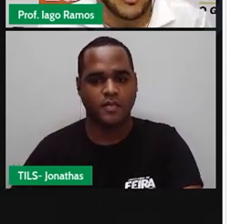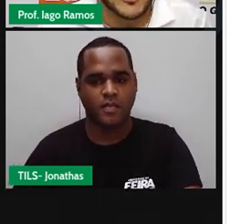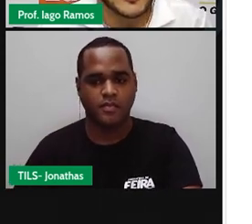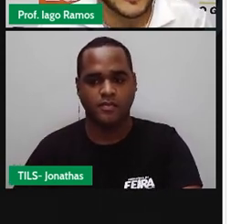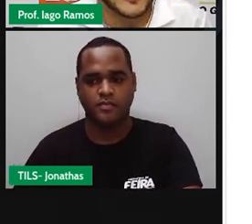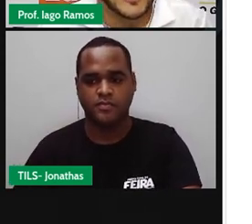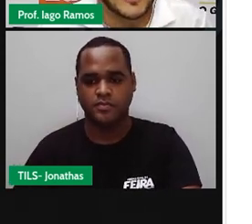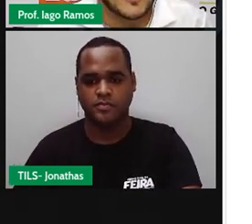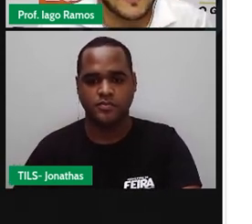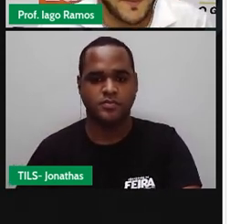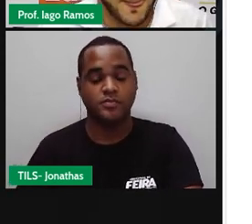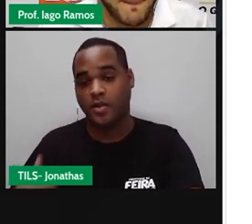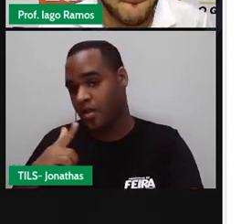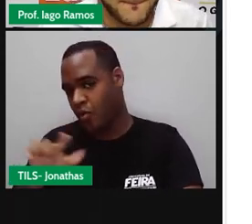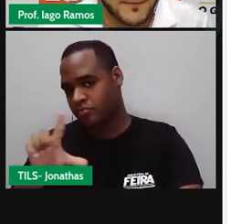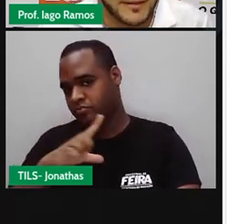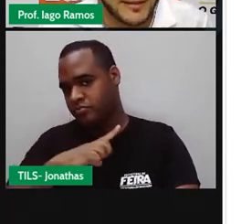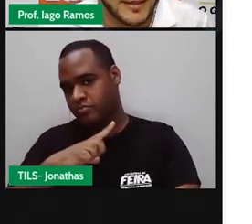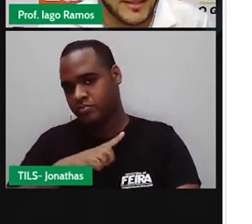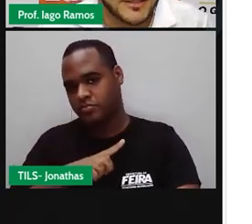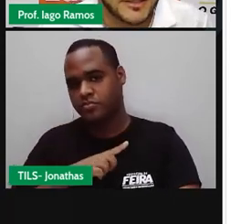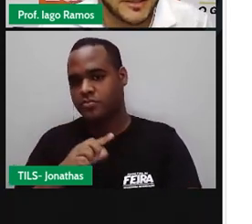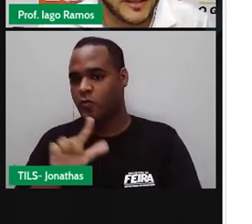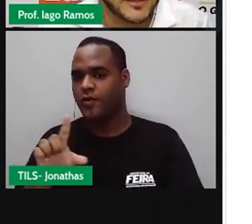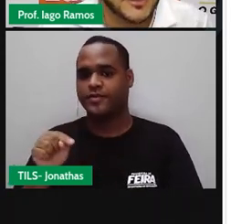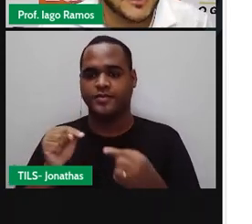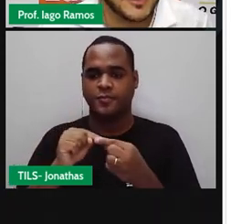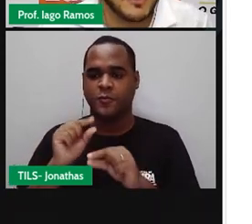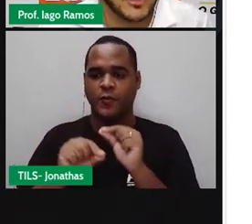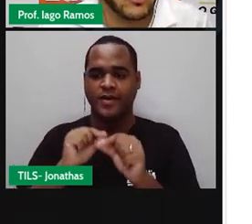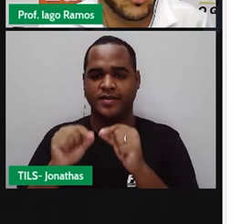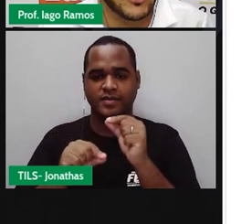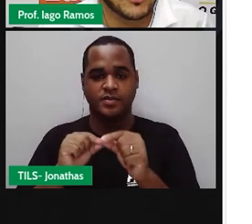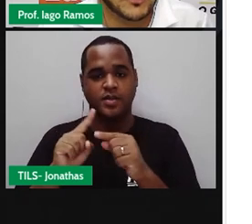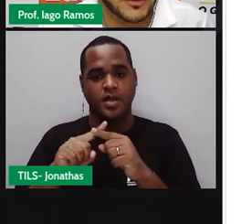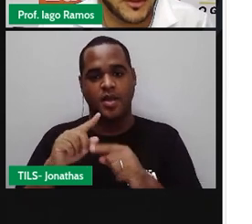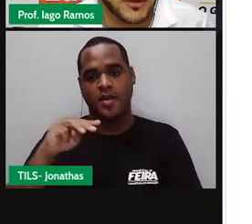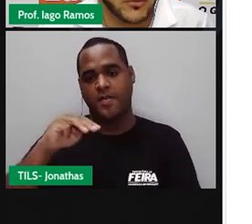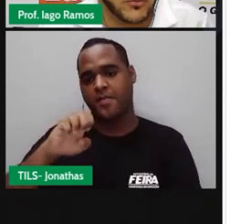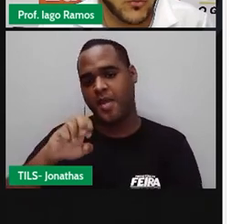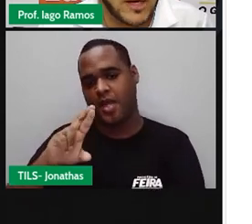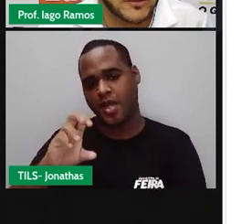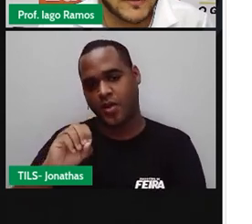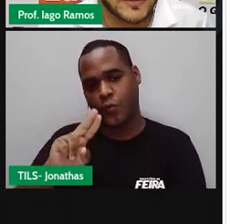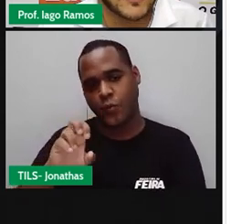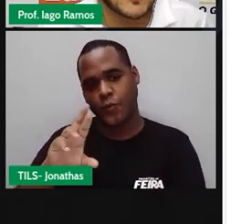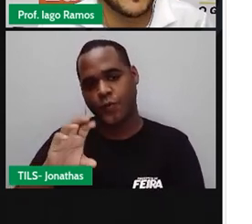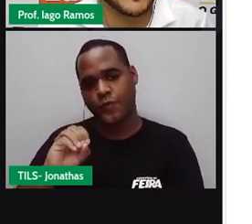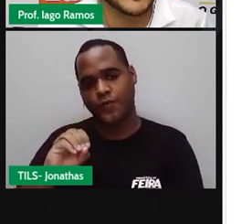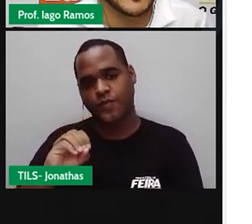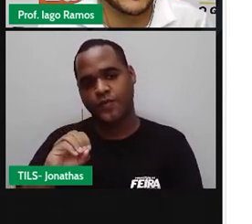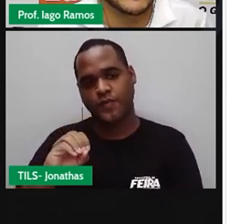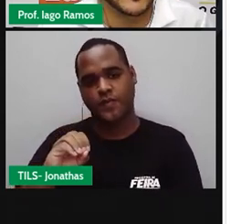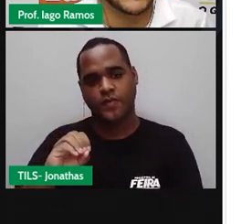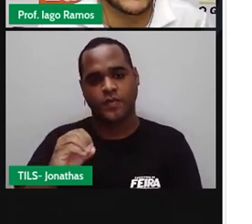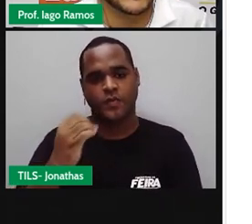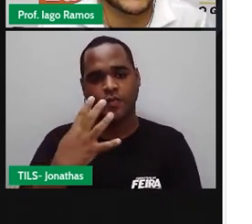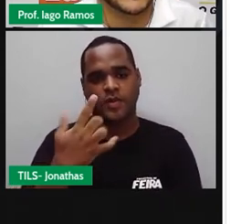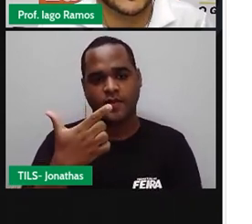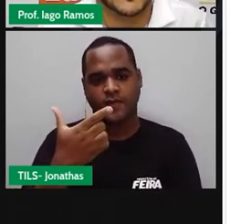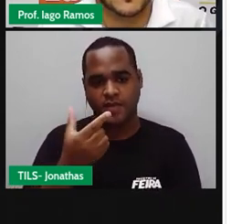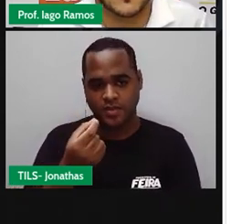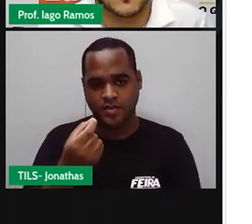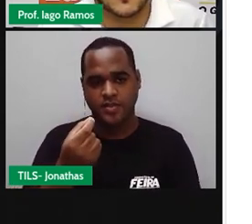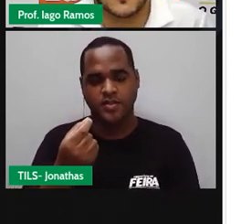depois da Terra, quem é que a gente tem? A gente tem Mercúrio, com 420 graus Celsius,